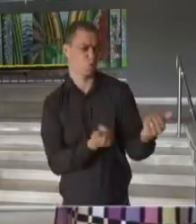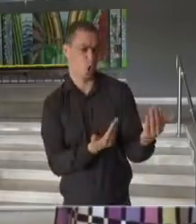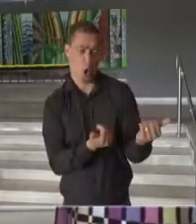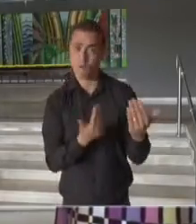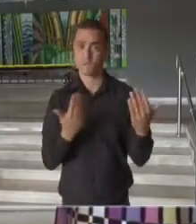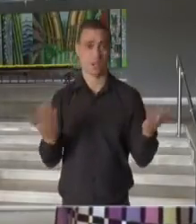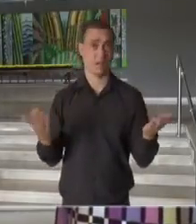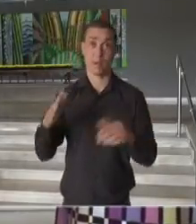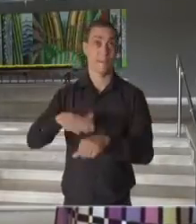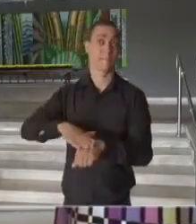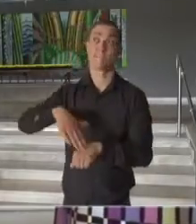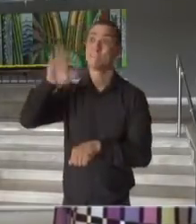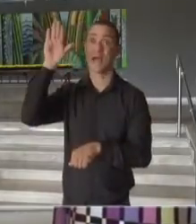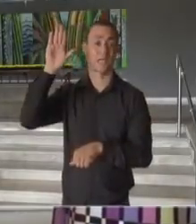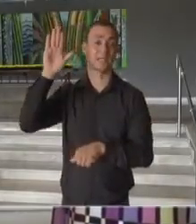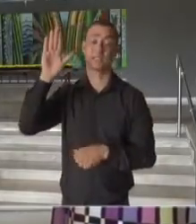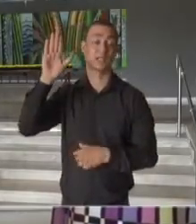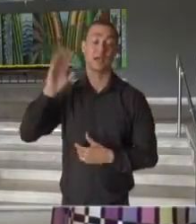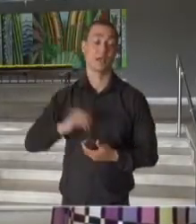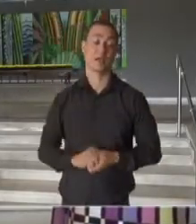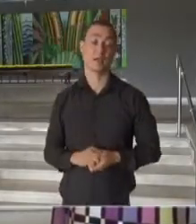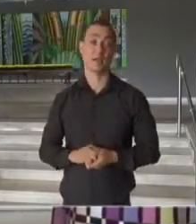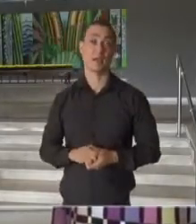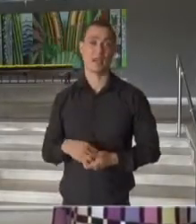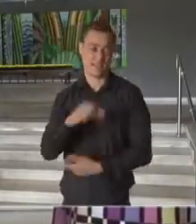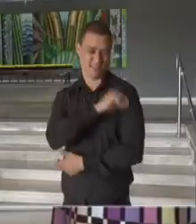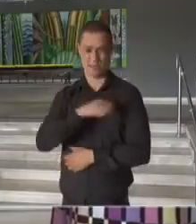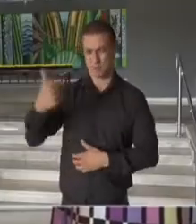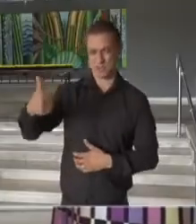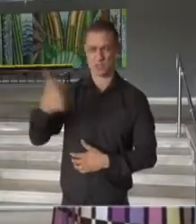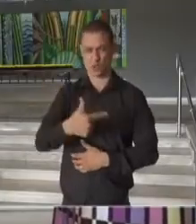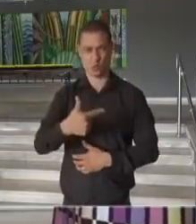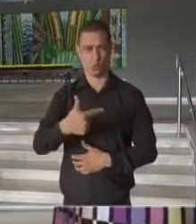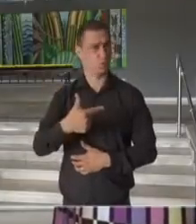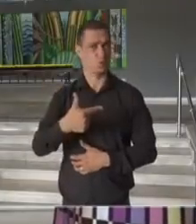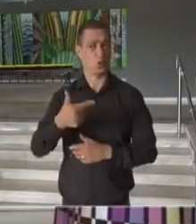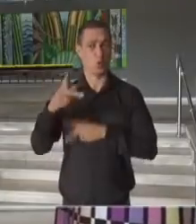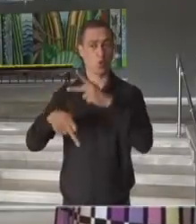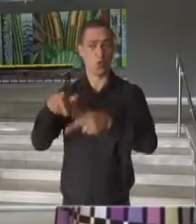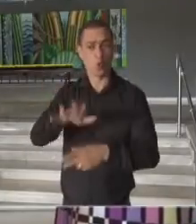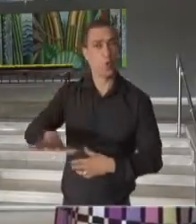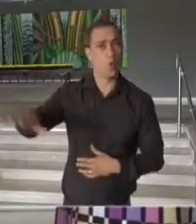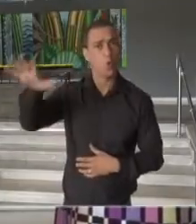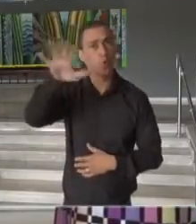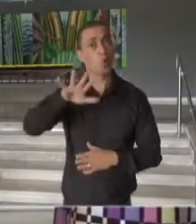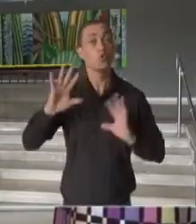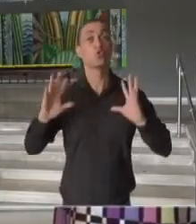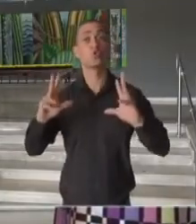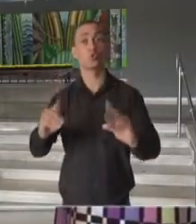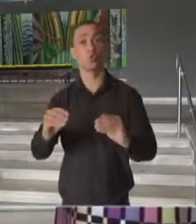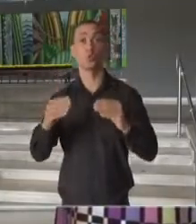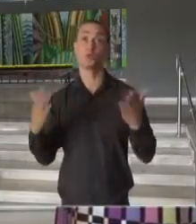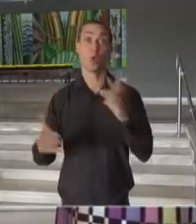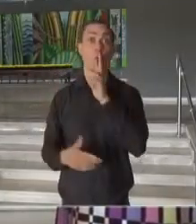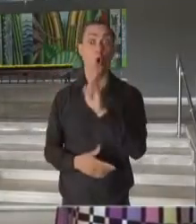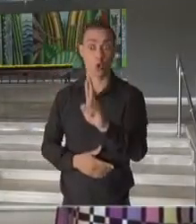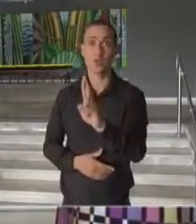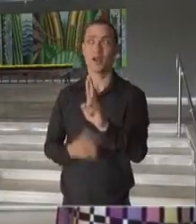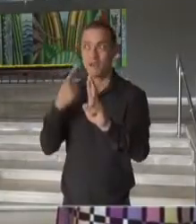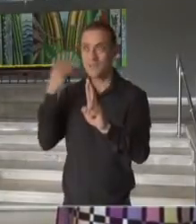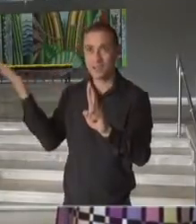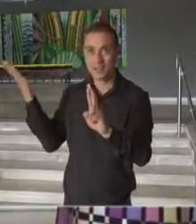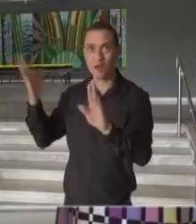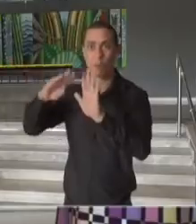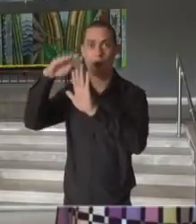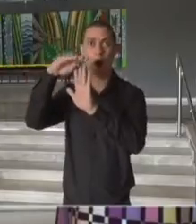mais vacina com as duas doses, a sua população como um todo. E os resultados são esses que